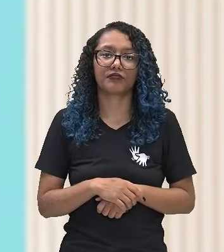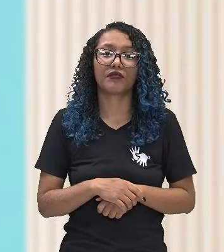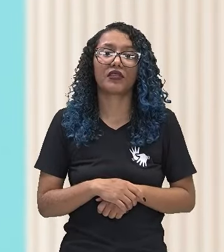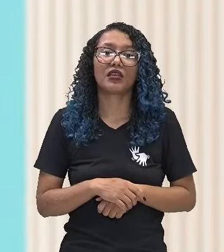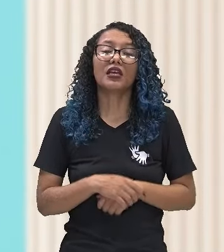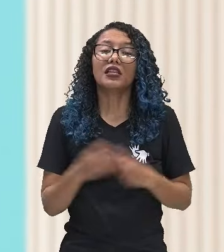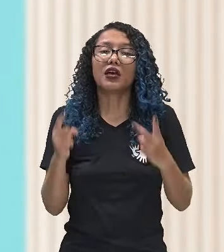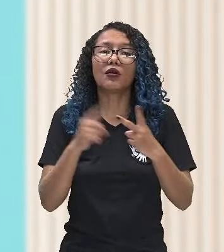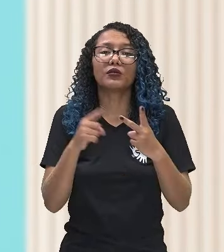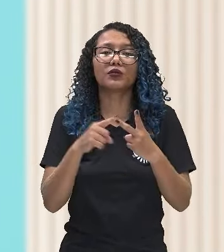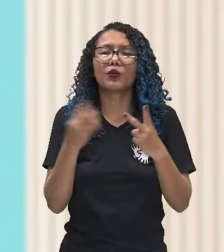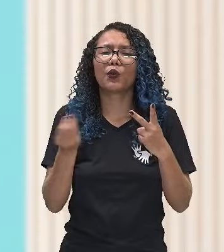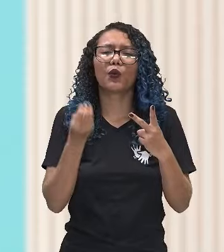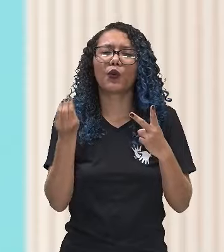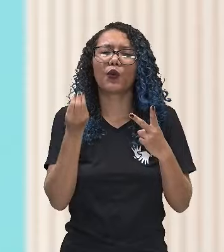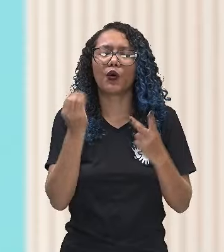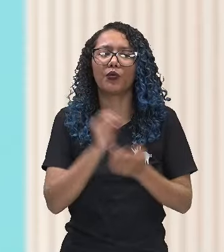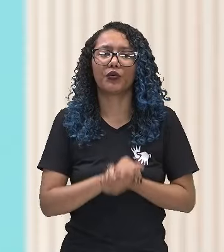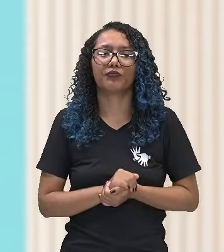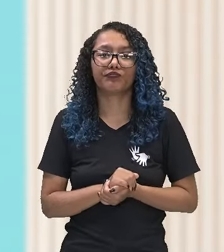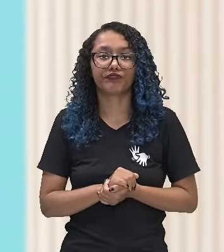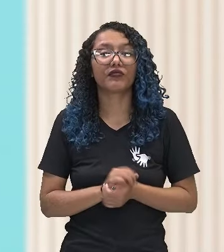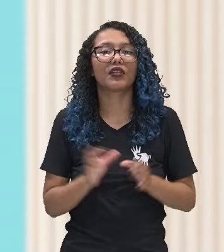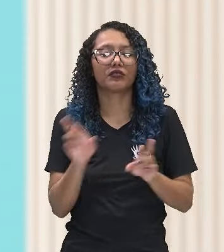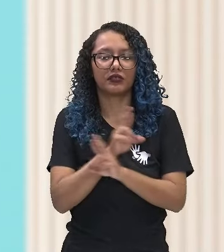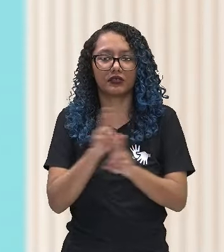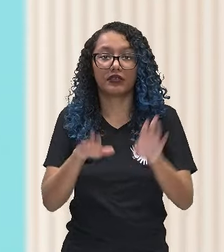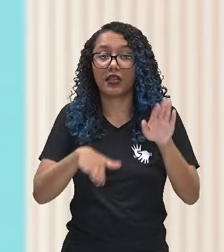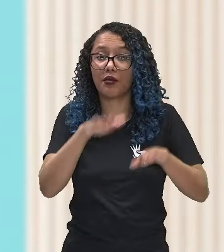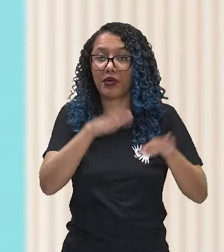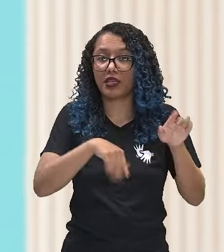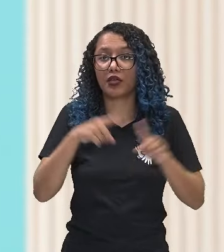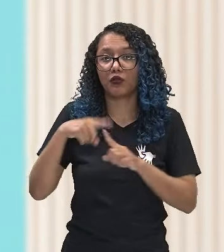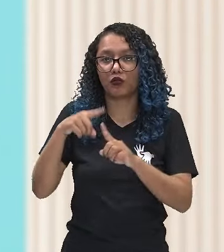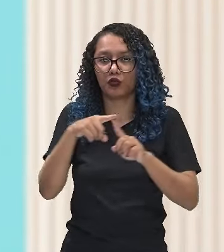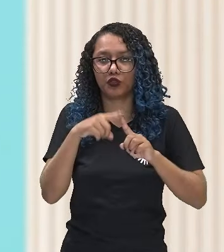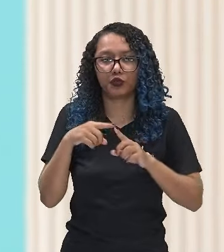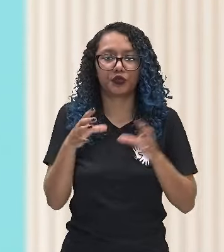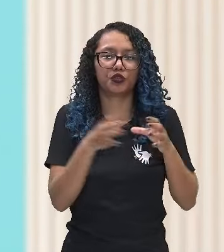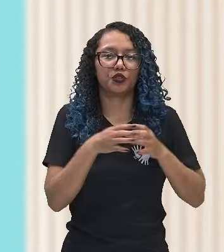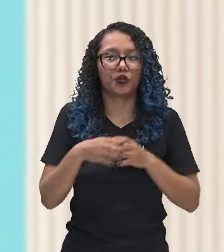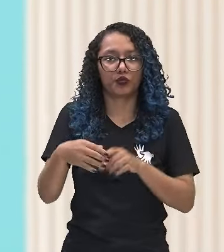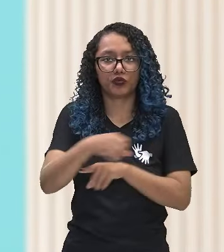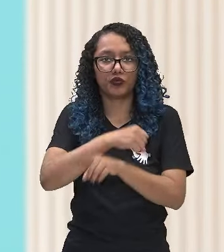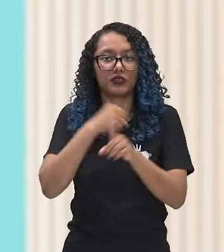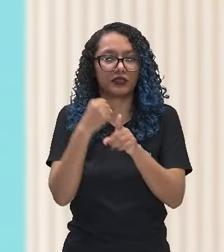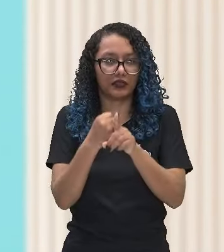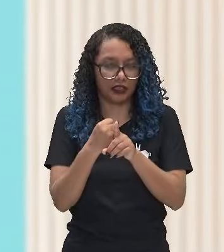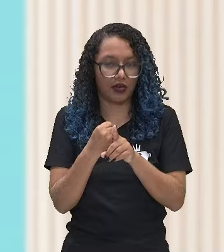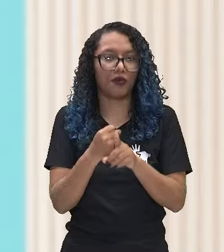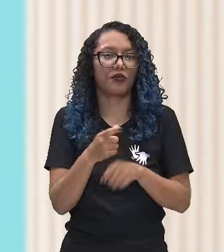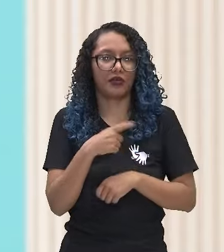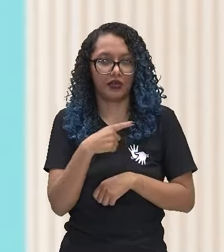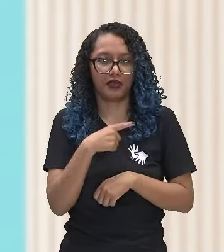os jovens se relacionam segundo as classes sociais politicamente produzidas. As distinções que se pode destacar são